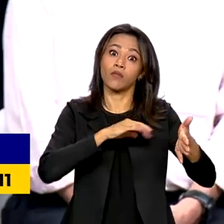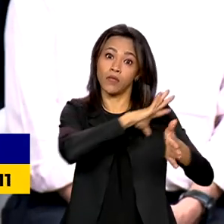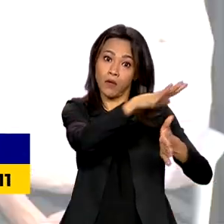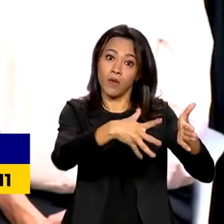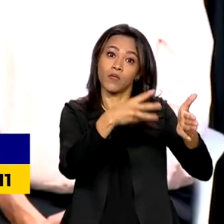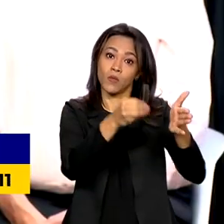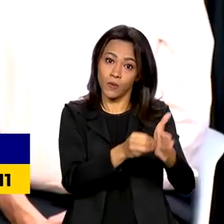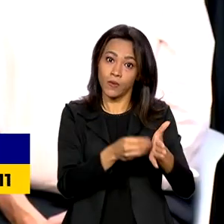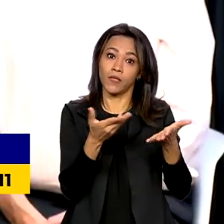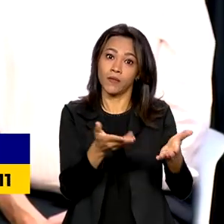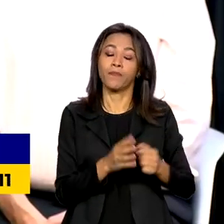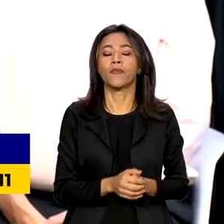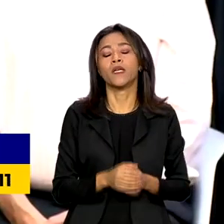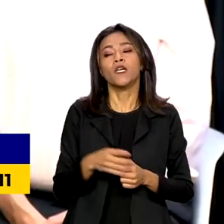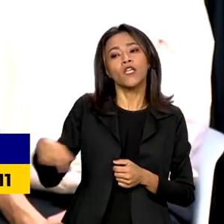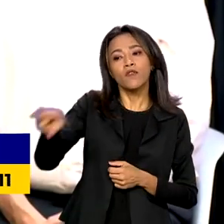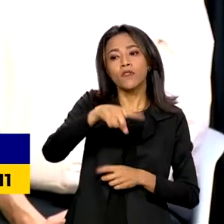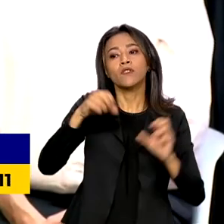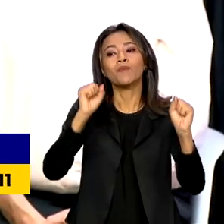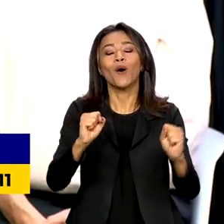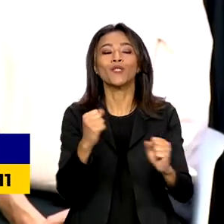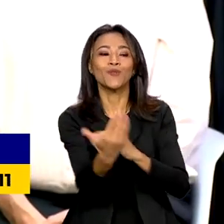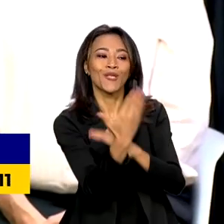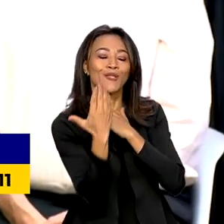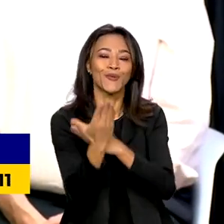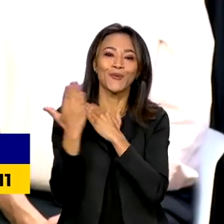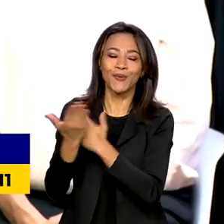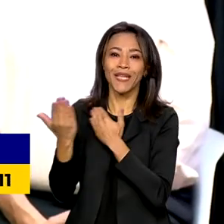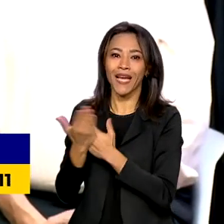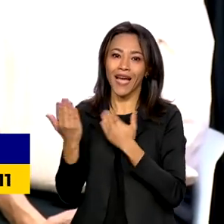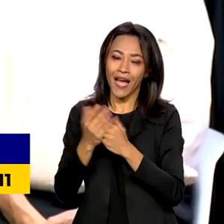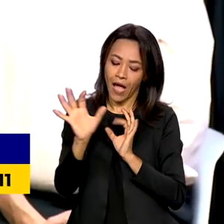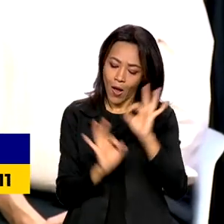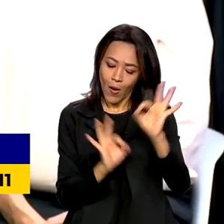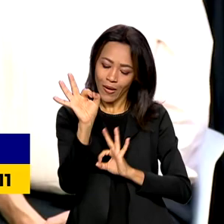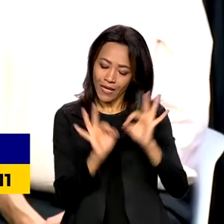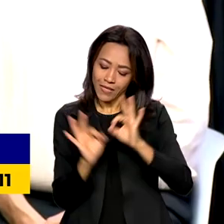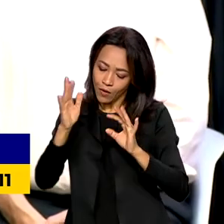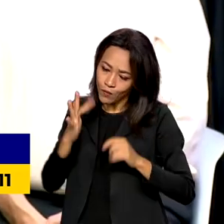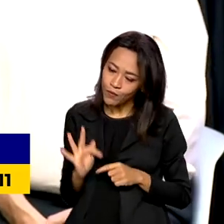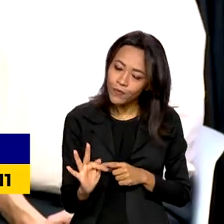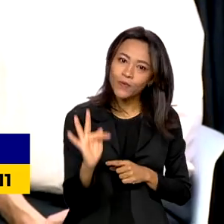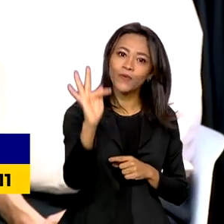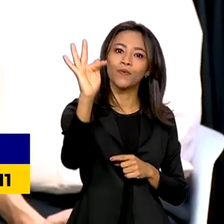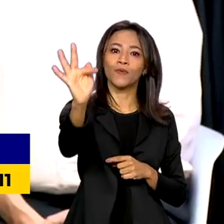por diante. que vocês possam nos ajudar a construir um futuro que garanta o que está ali na visão,